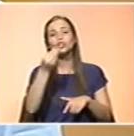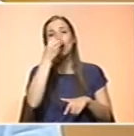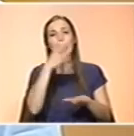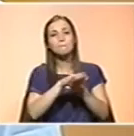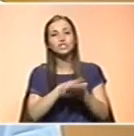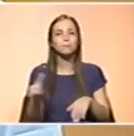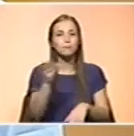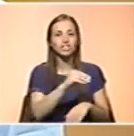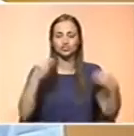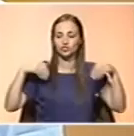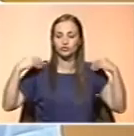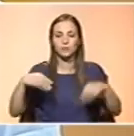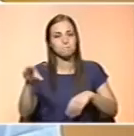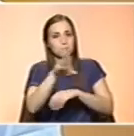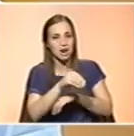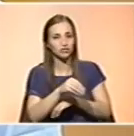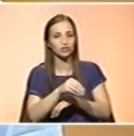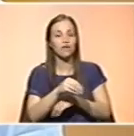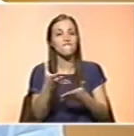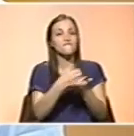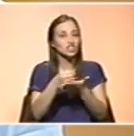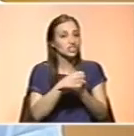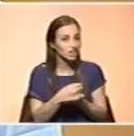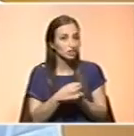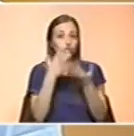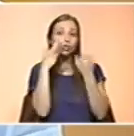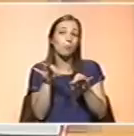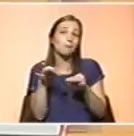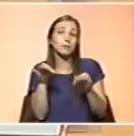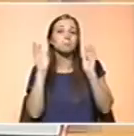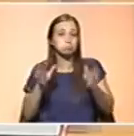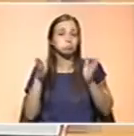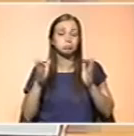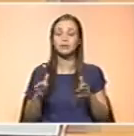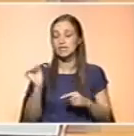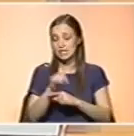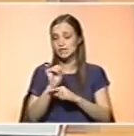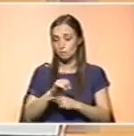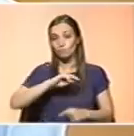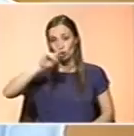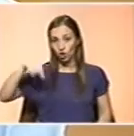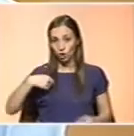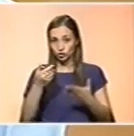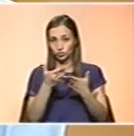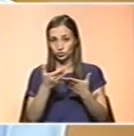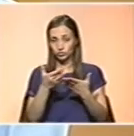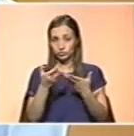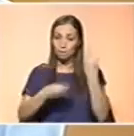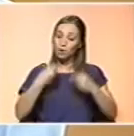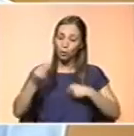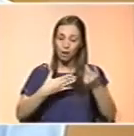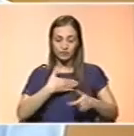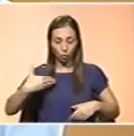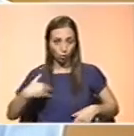fazem mais exercício físico, consomem mais vegetais. São aquelas que geralmente menos precisam. Exatamente. Aliás, nós fizemos um estudo em... As mais preocupadas com a sua